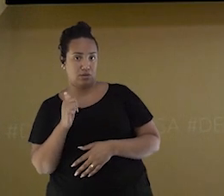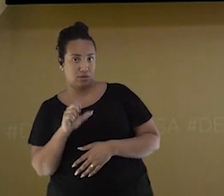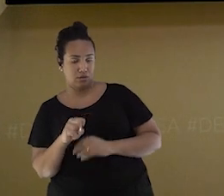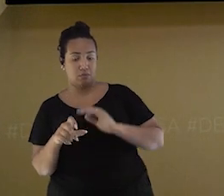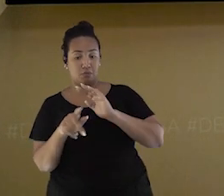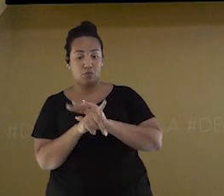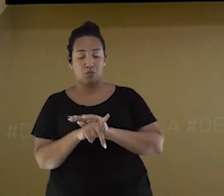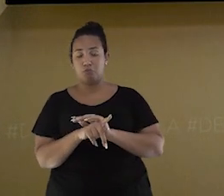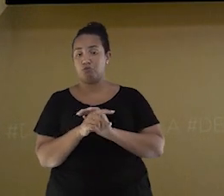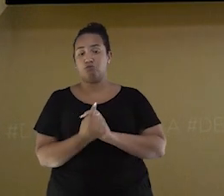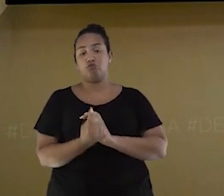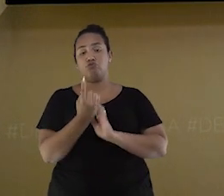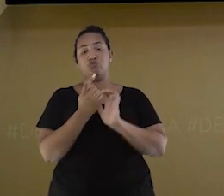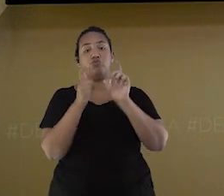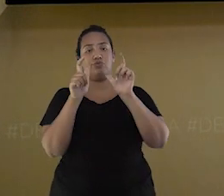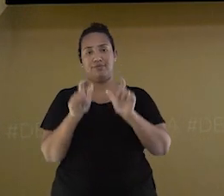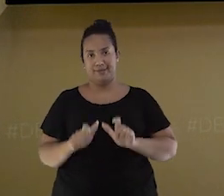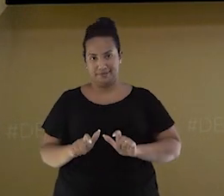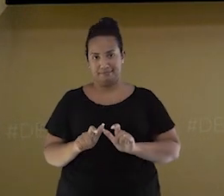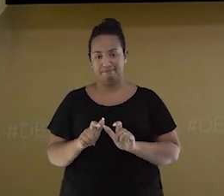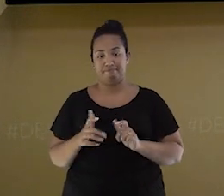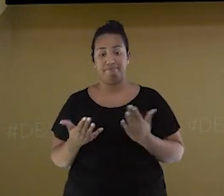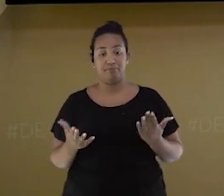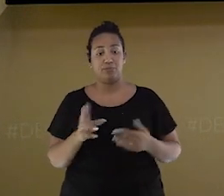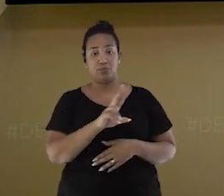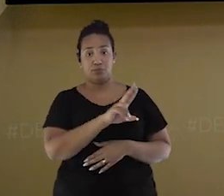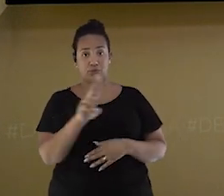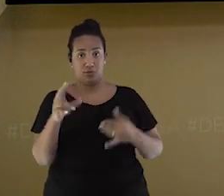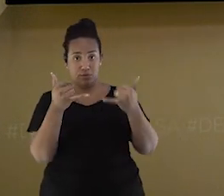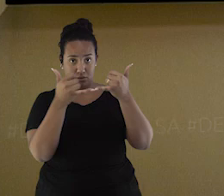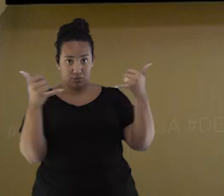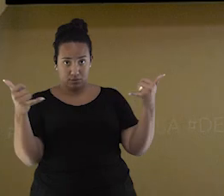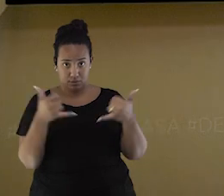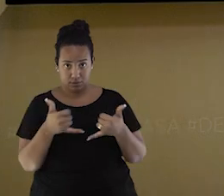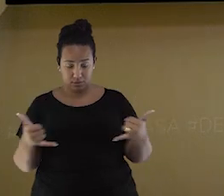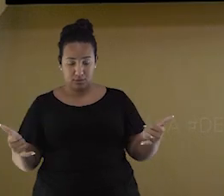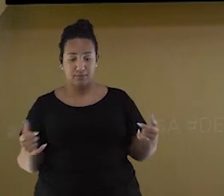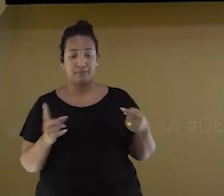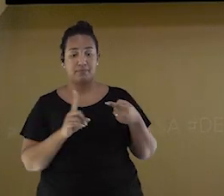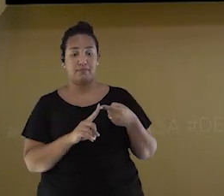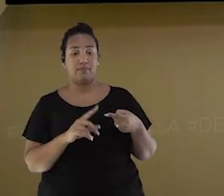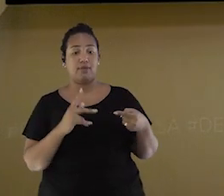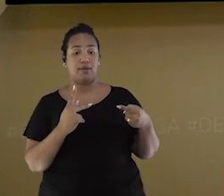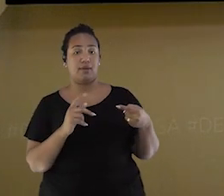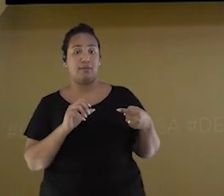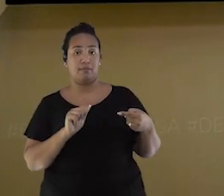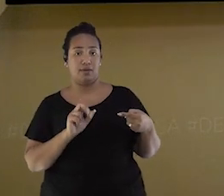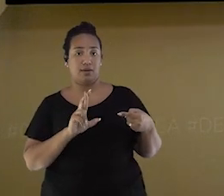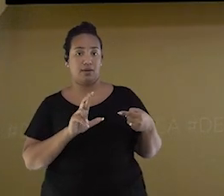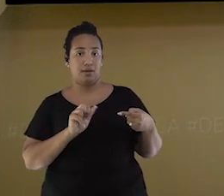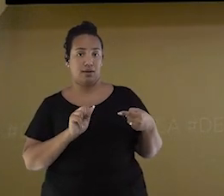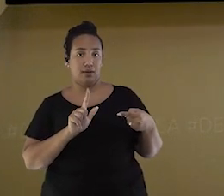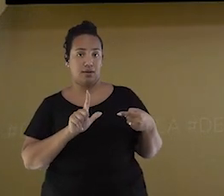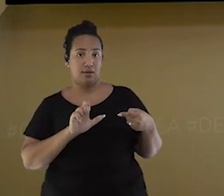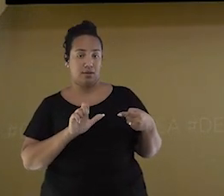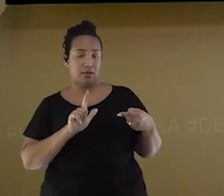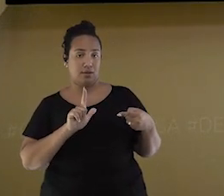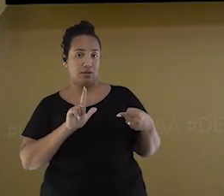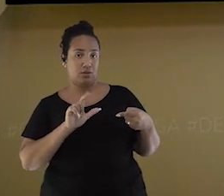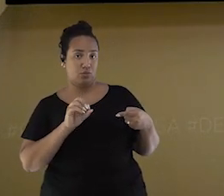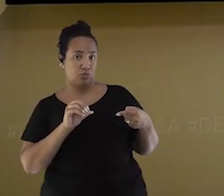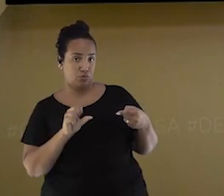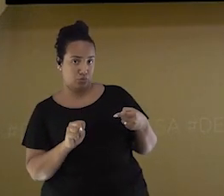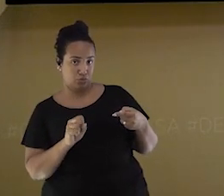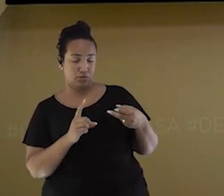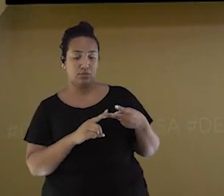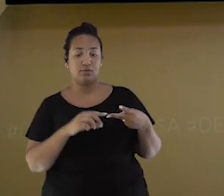Essas linhas imaginárias são chamadas de paralelos e meridianos. As medidas em